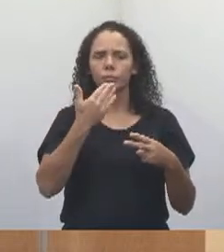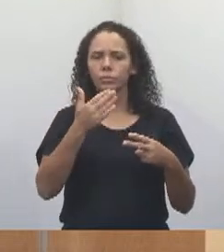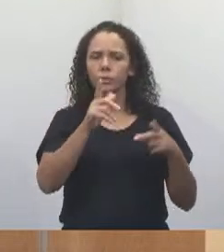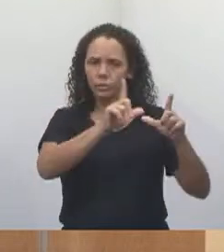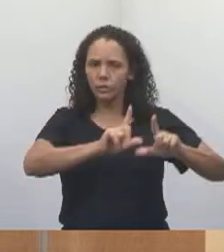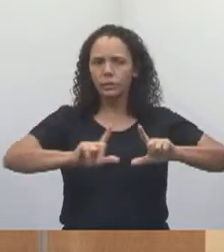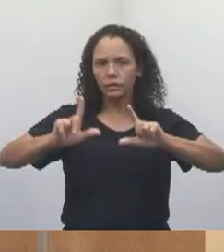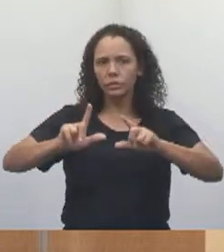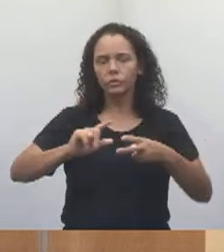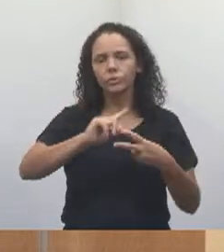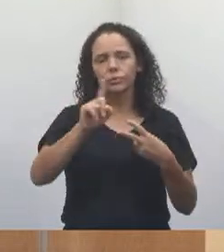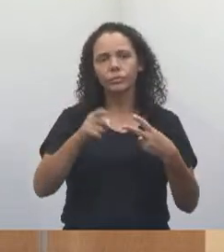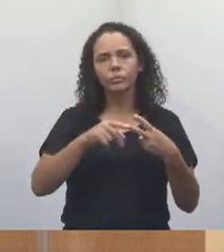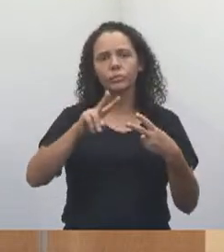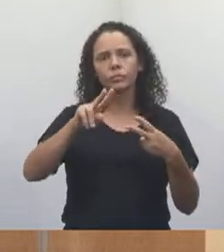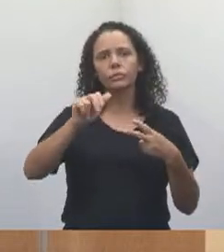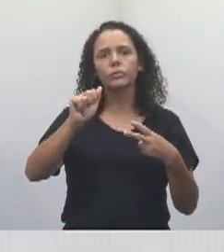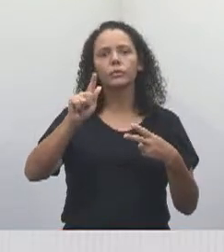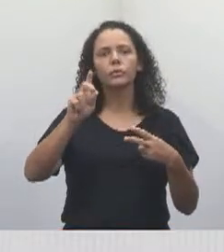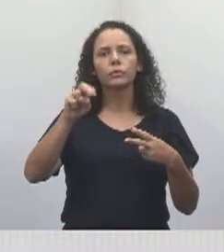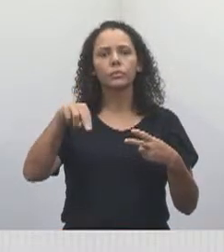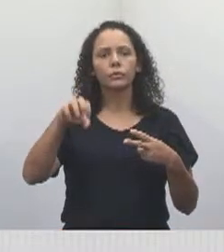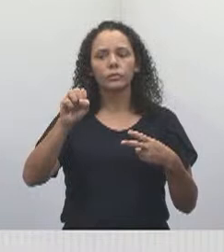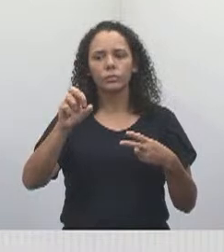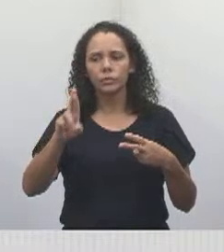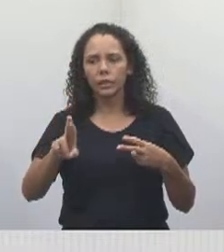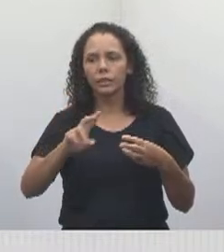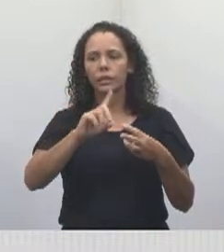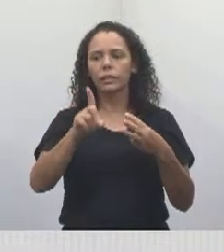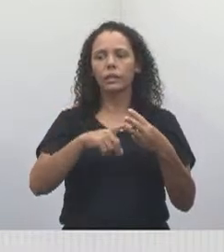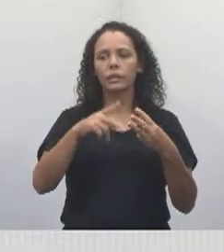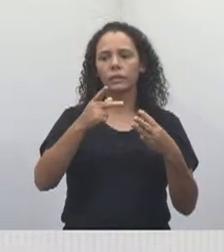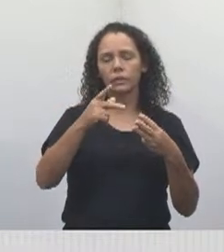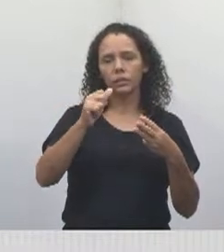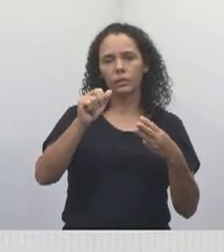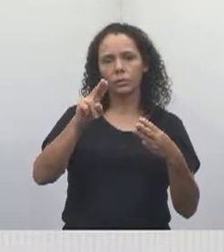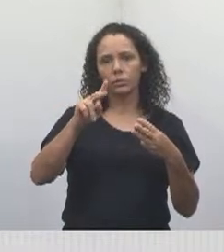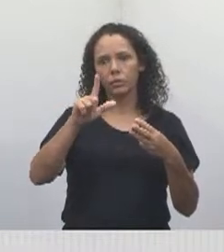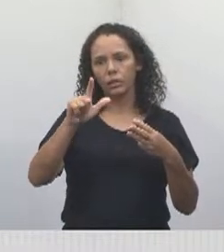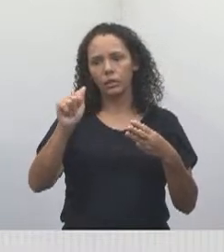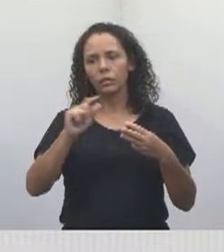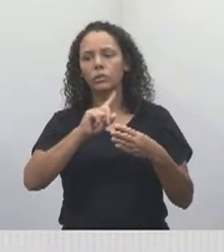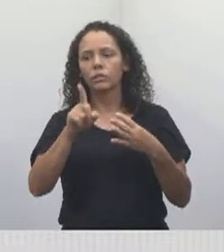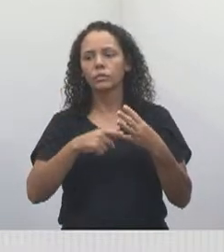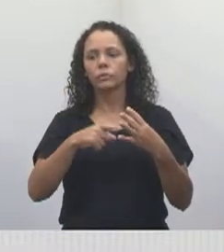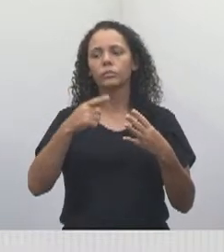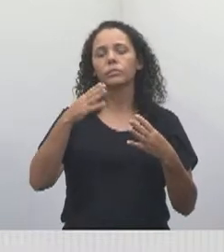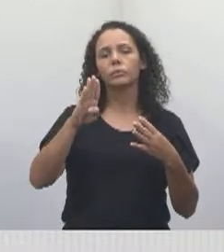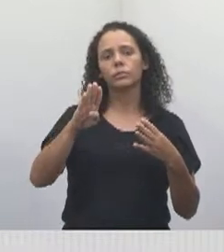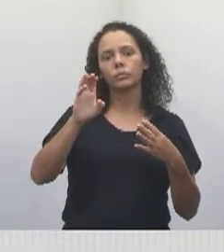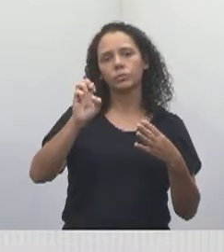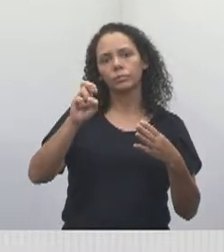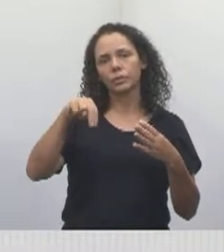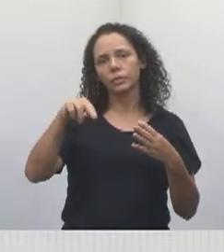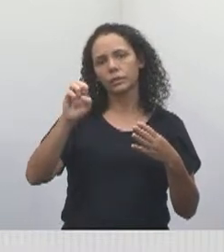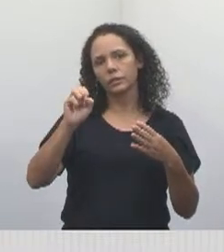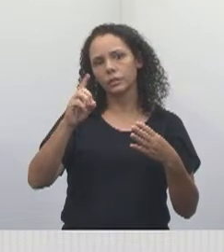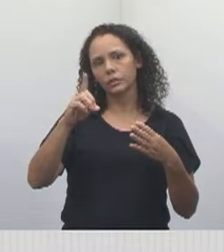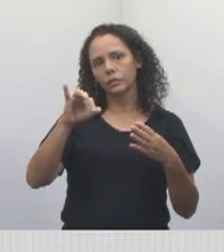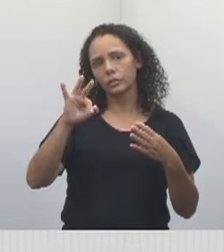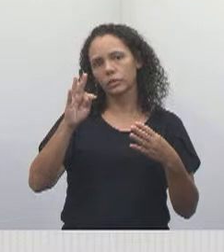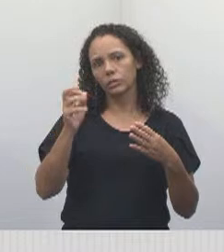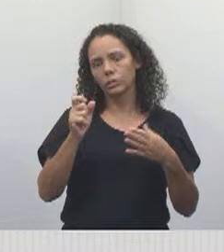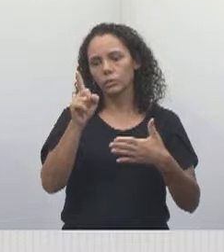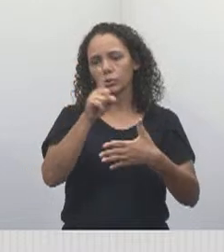favor, o pastor Toninho, o Wagner Oliveira, a Paula, o Benedito Alexandre e a